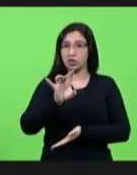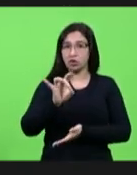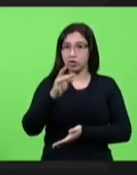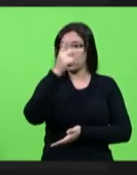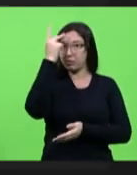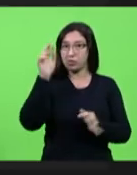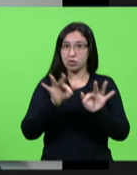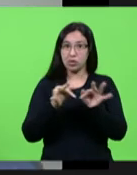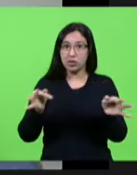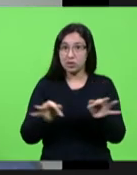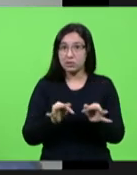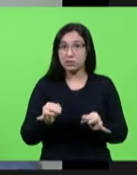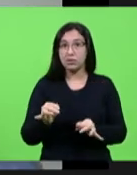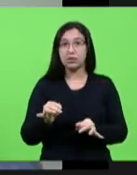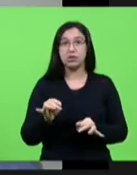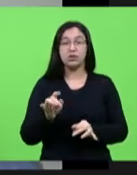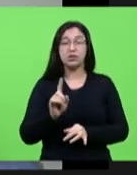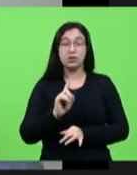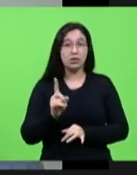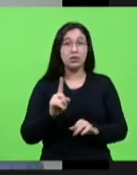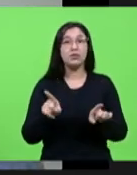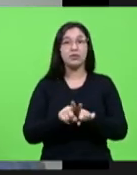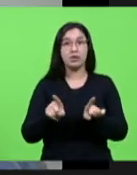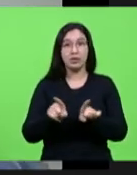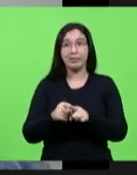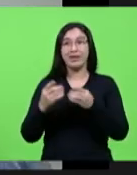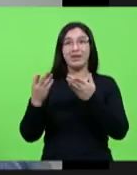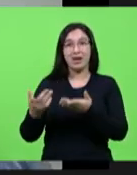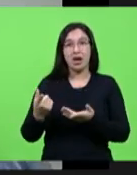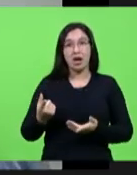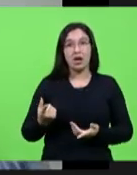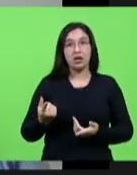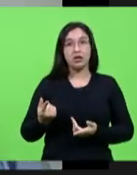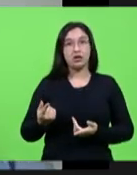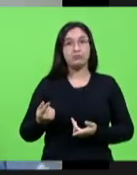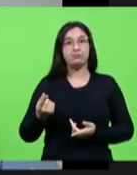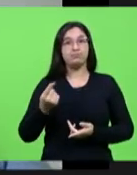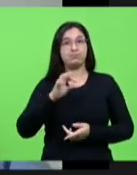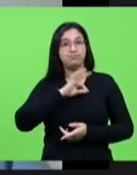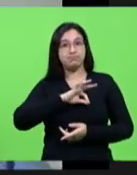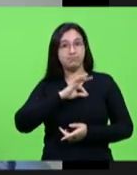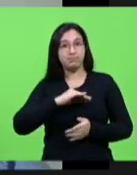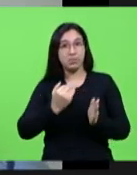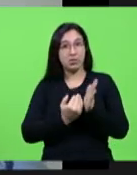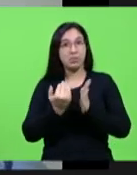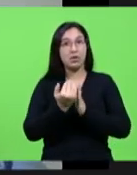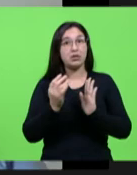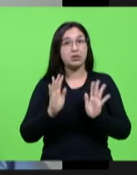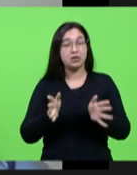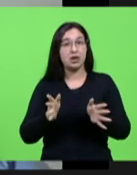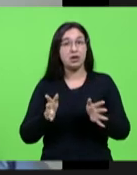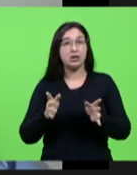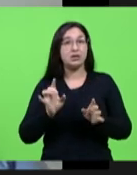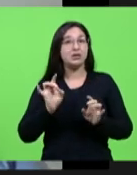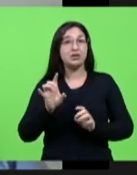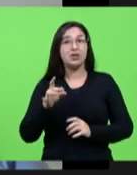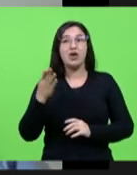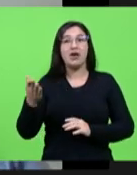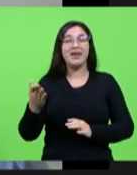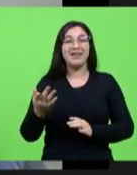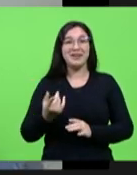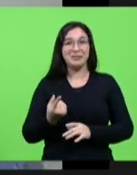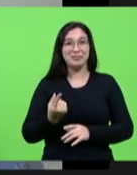classe média classe tem de todas só mesmo o milionário não sentiu o